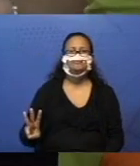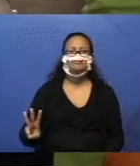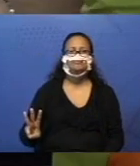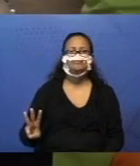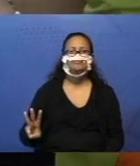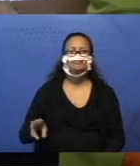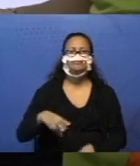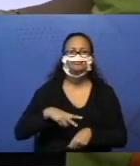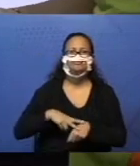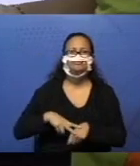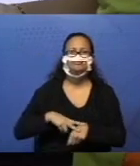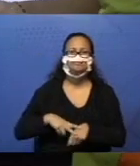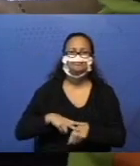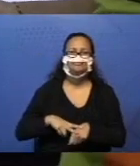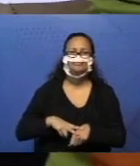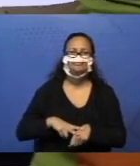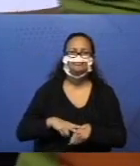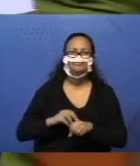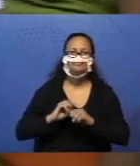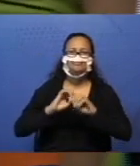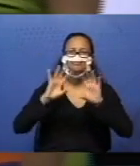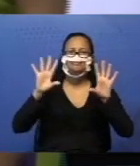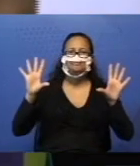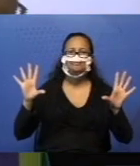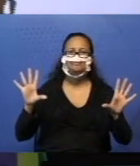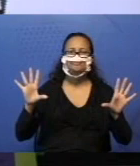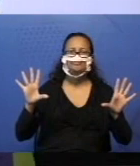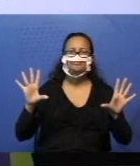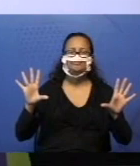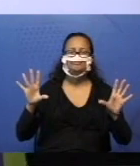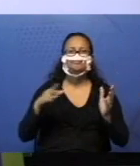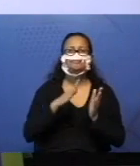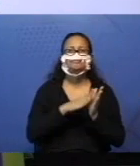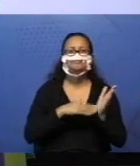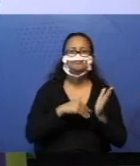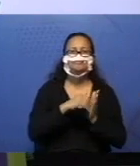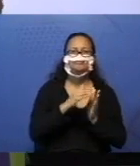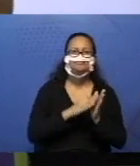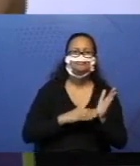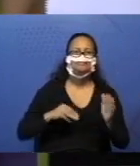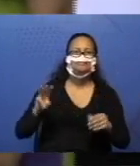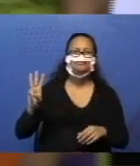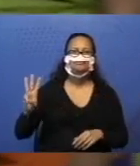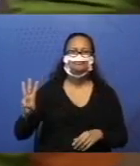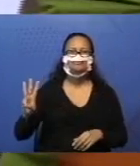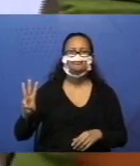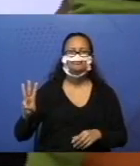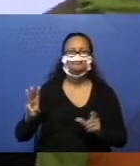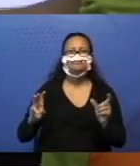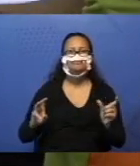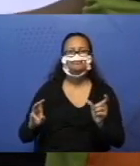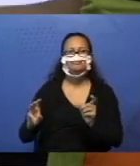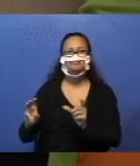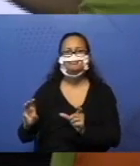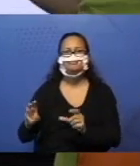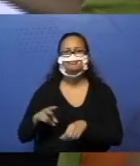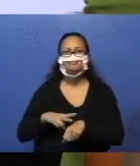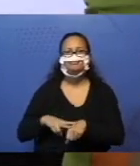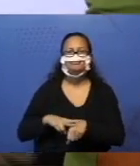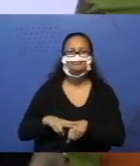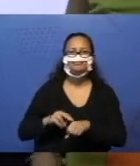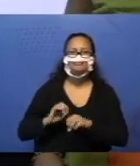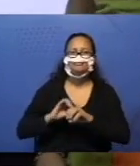verde claro. Então, eu venho, pinto 3 quadrinhos de verde claro.